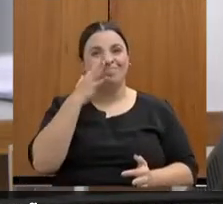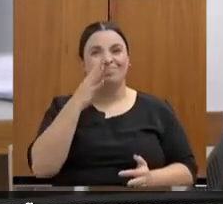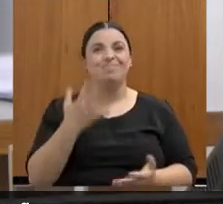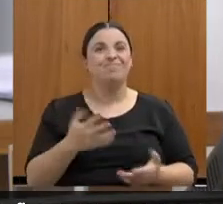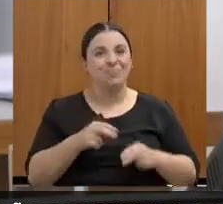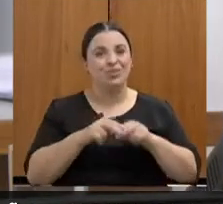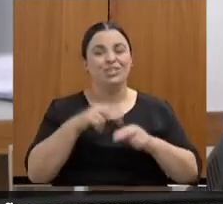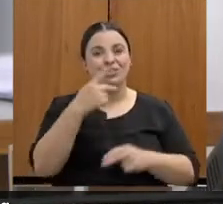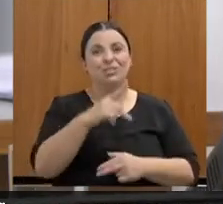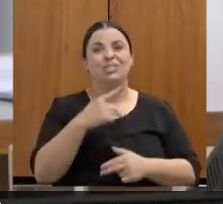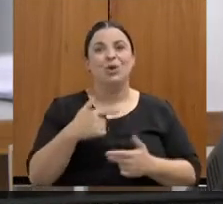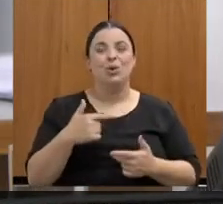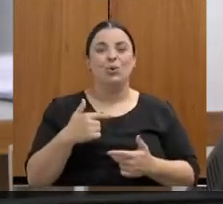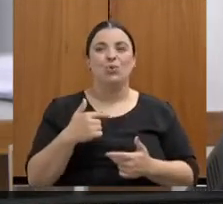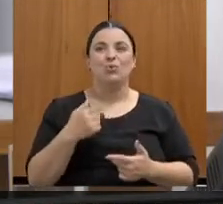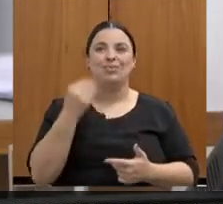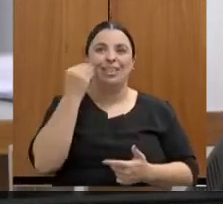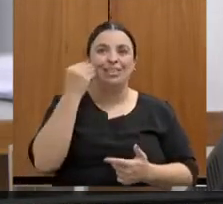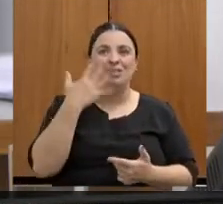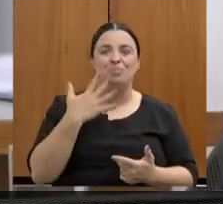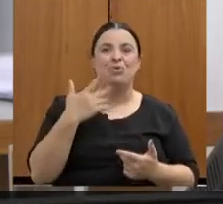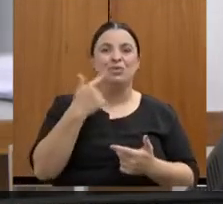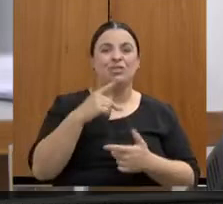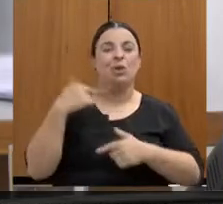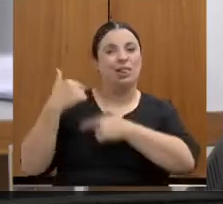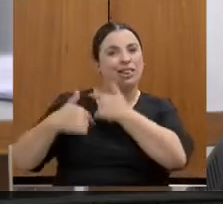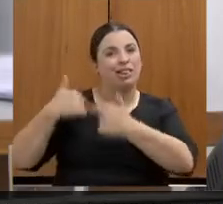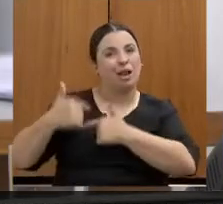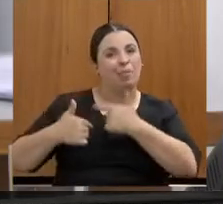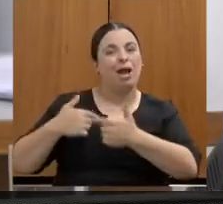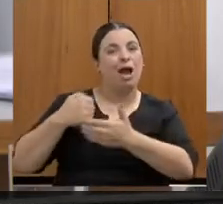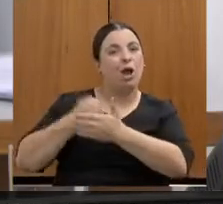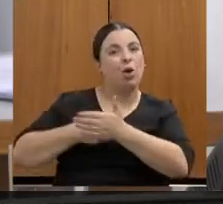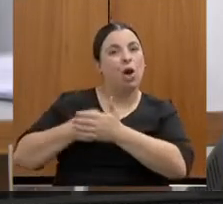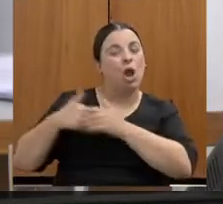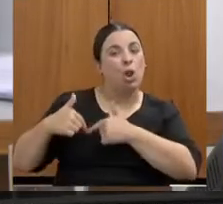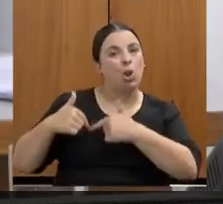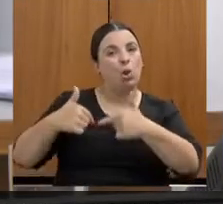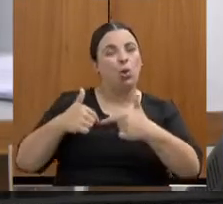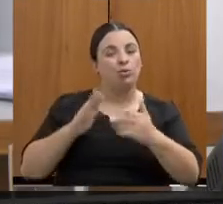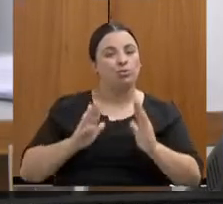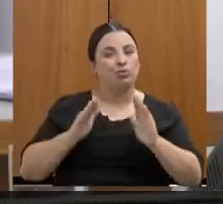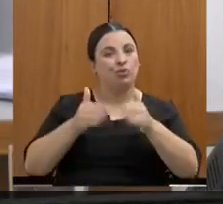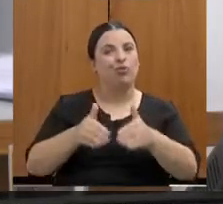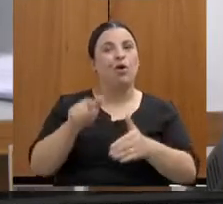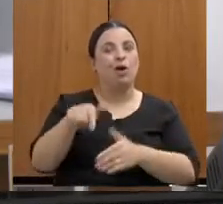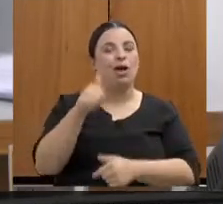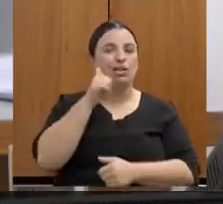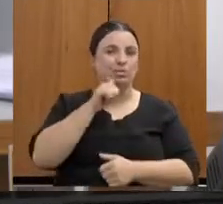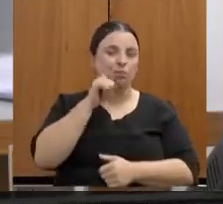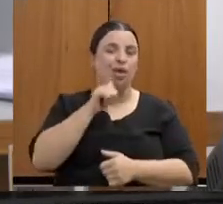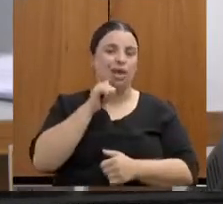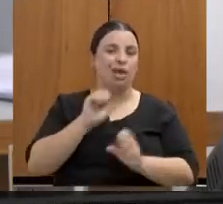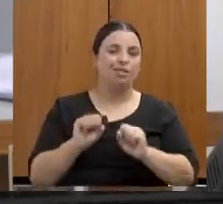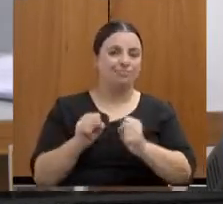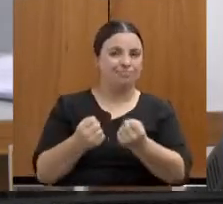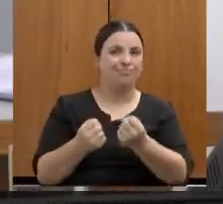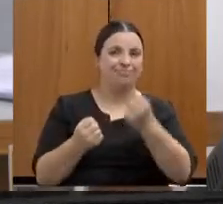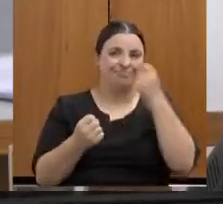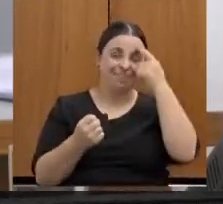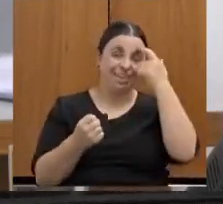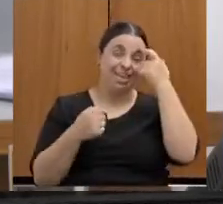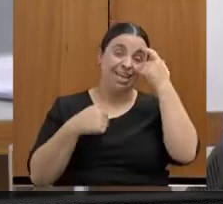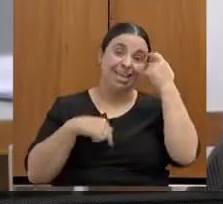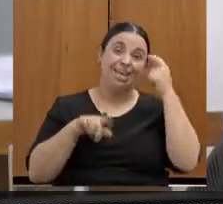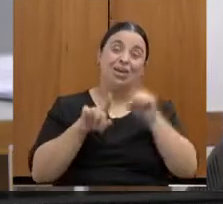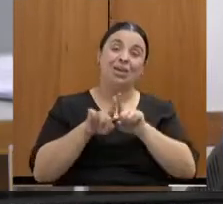seus exemplos da sua luta em prol das nossas mulheres. Registro